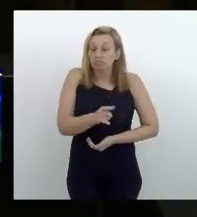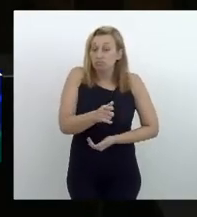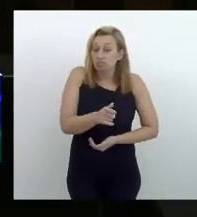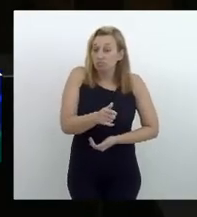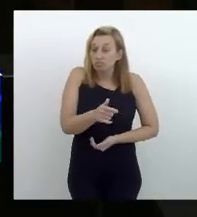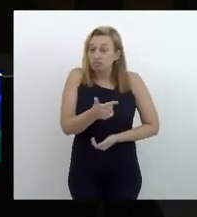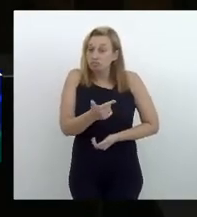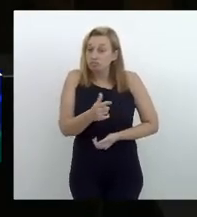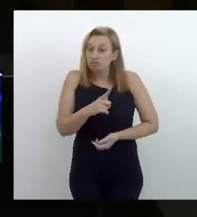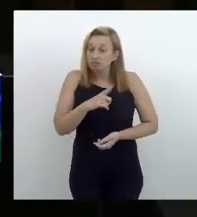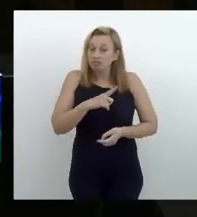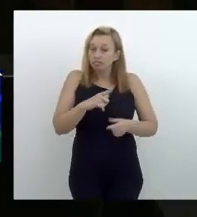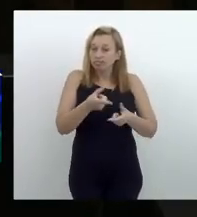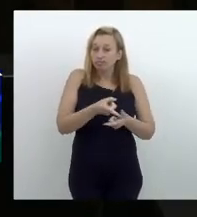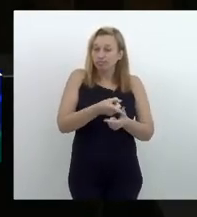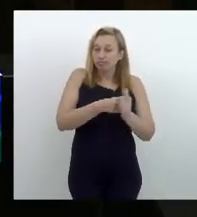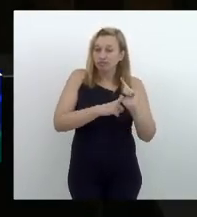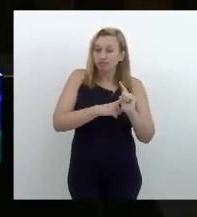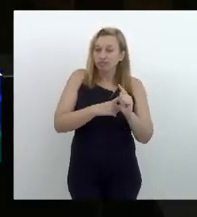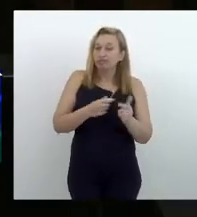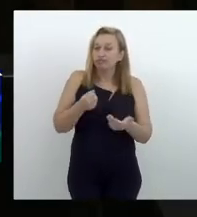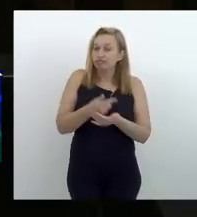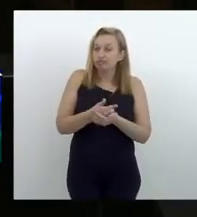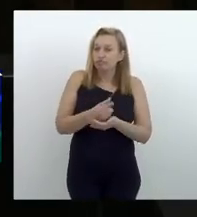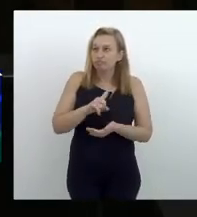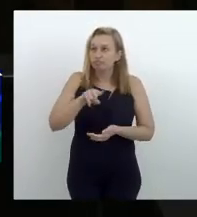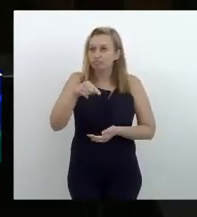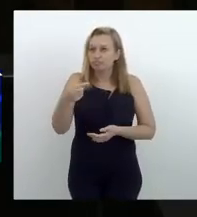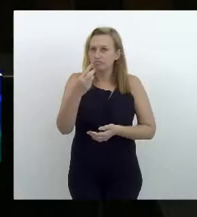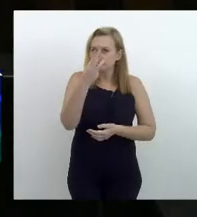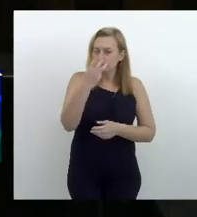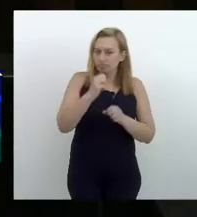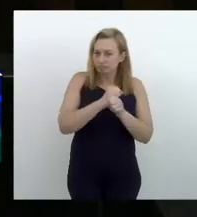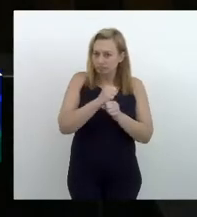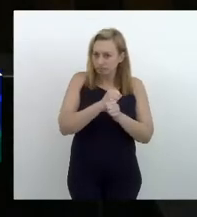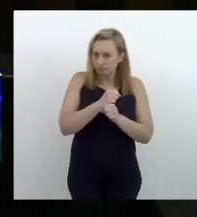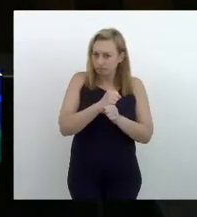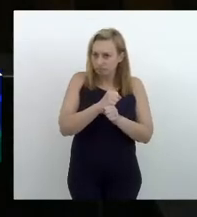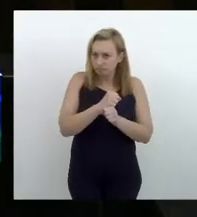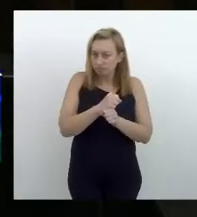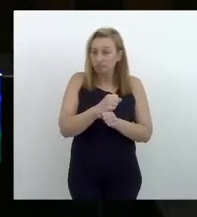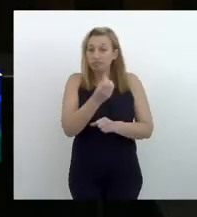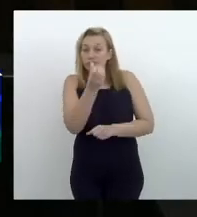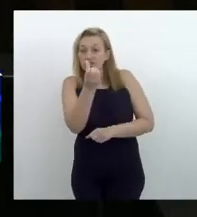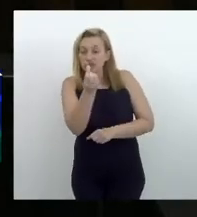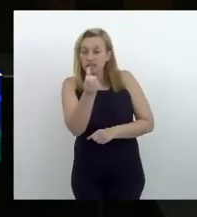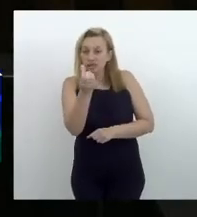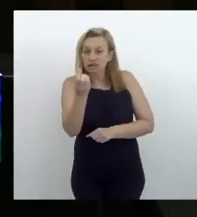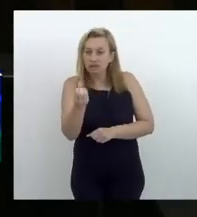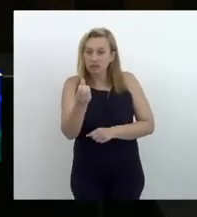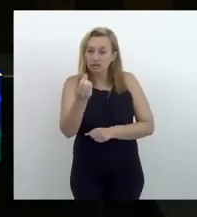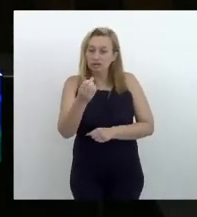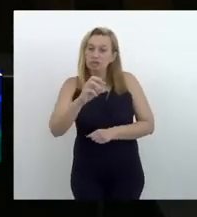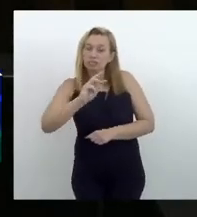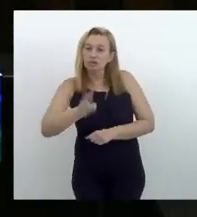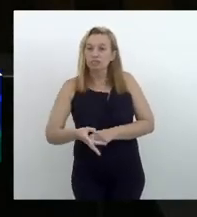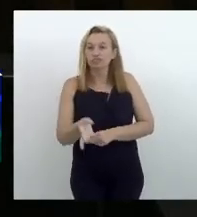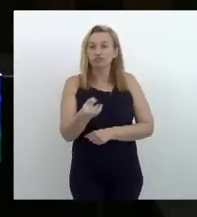serviço da dívida para pagar nos próximos três anos de 66 bilhões de reais